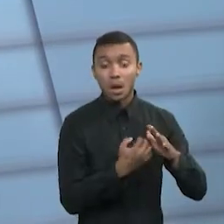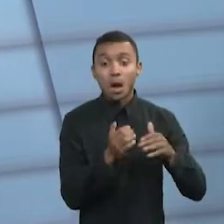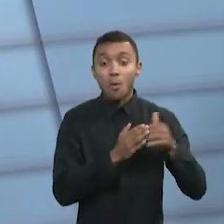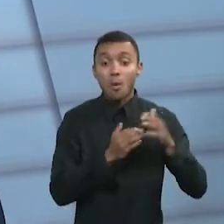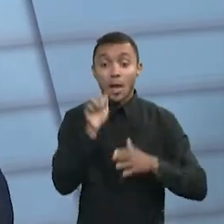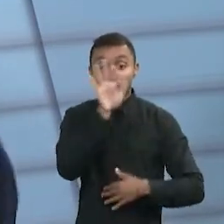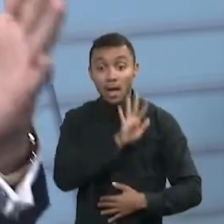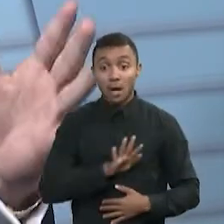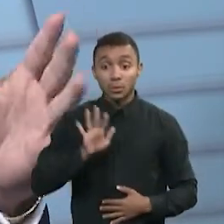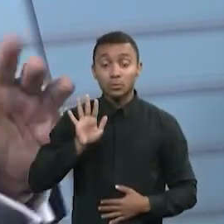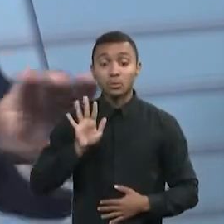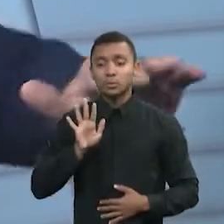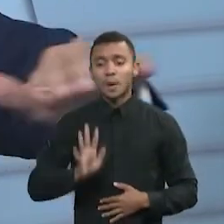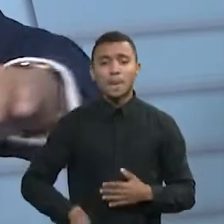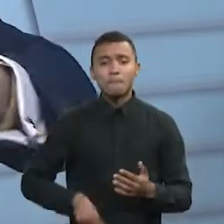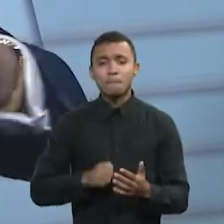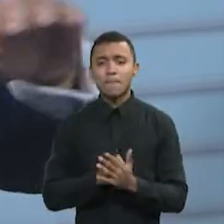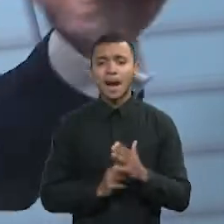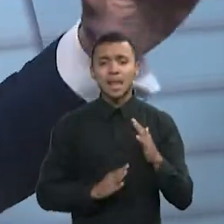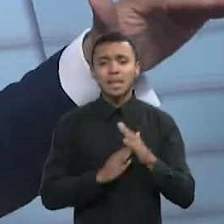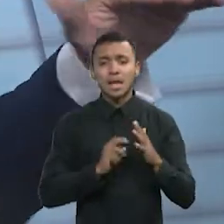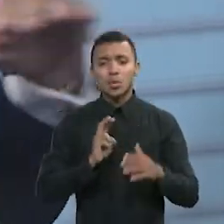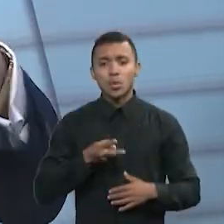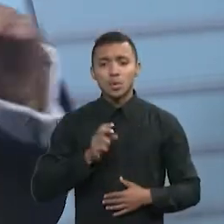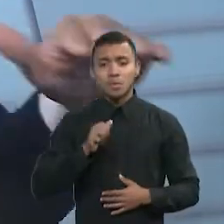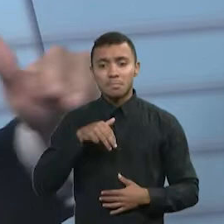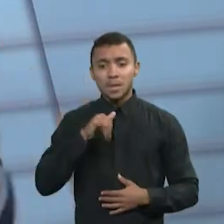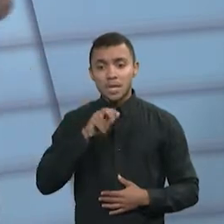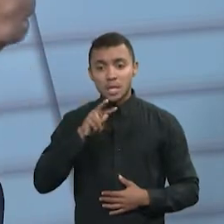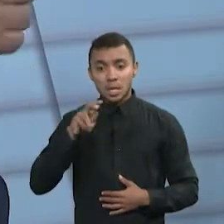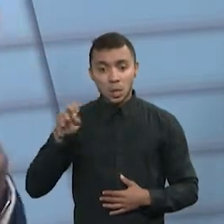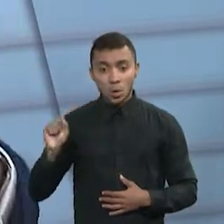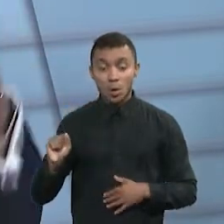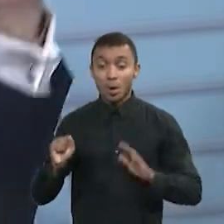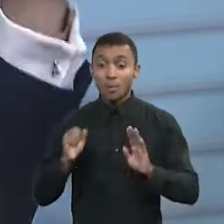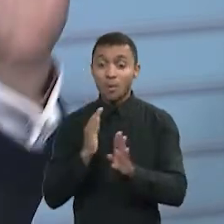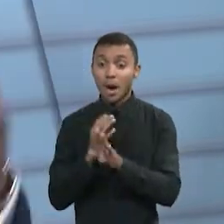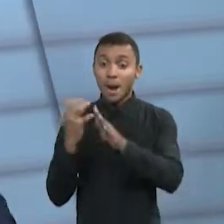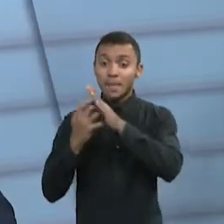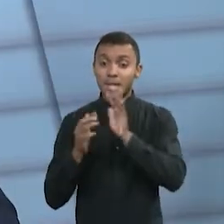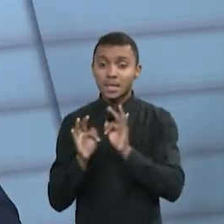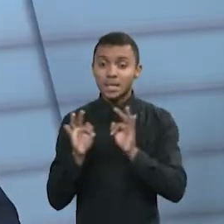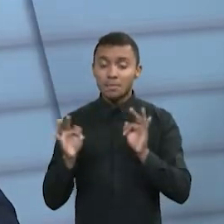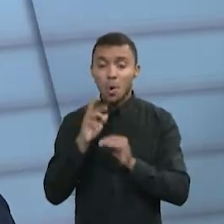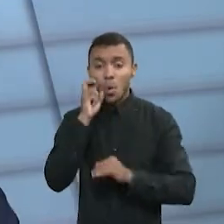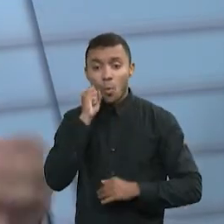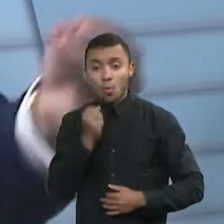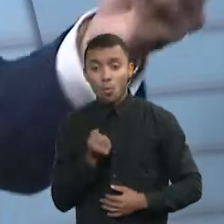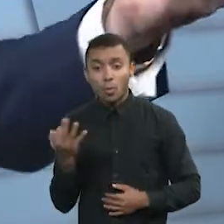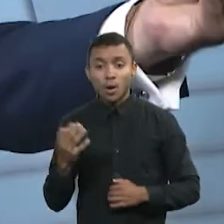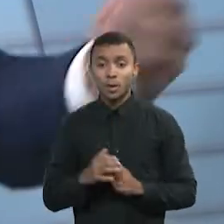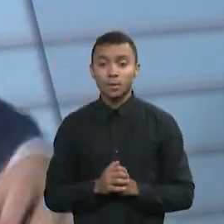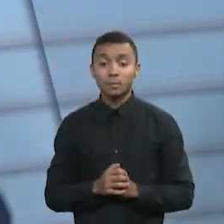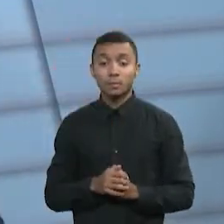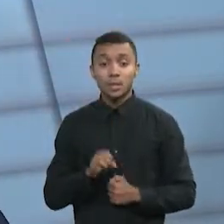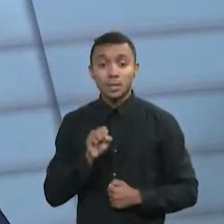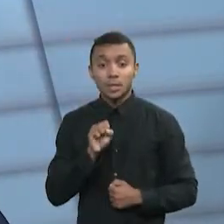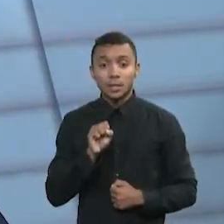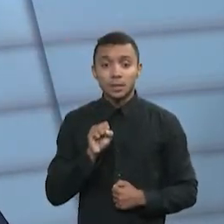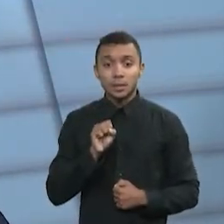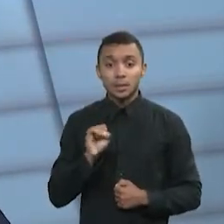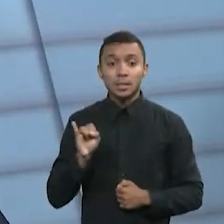até 2 milhões, porque é o faturamento médio das pequenas e médias, certo? Não é nada demais, até 2 milhões. Se nós tivéssemos uma